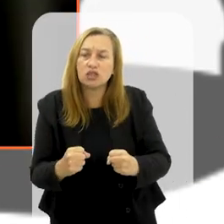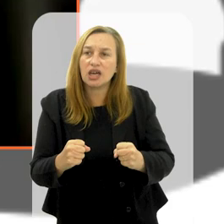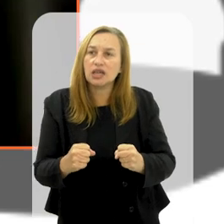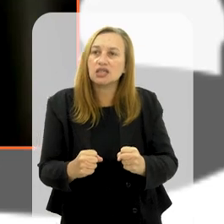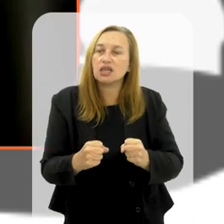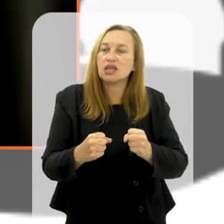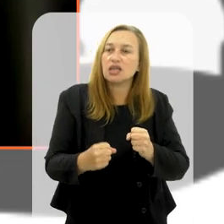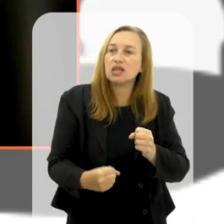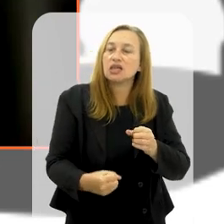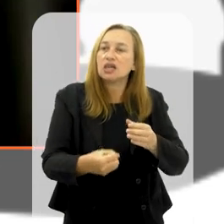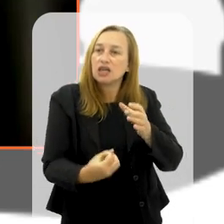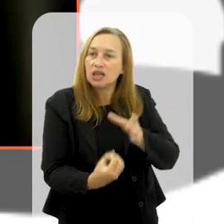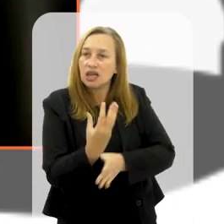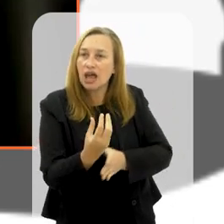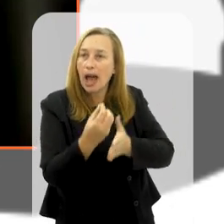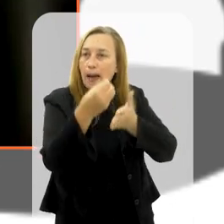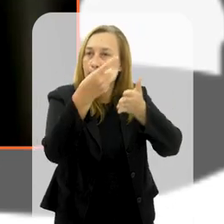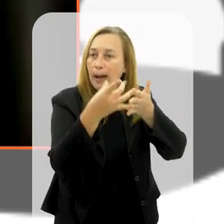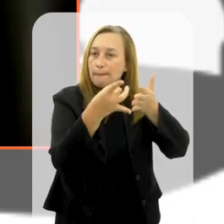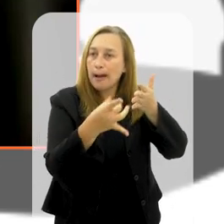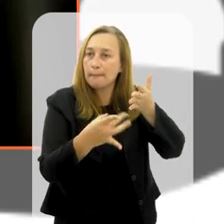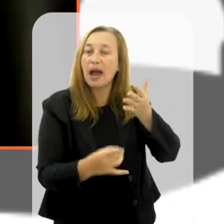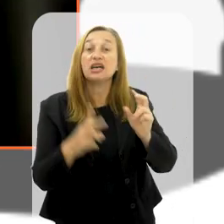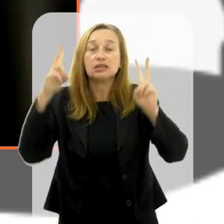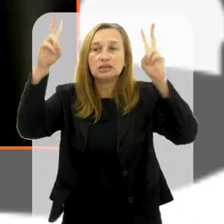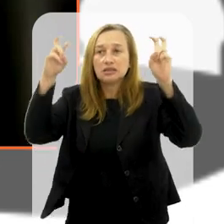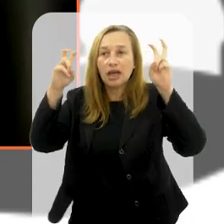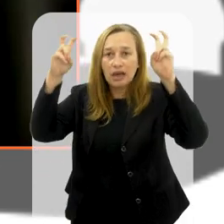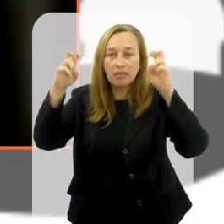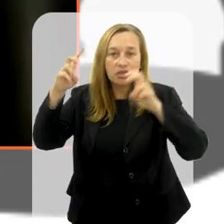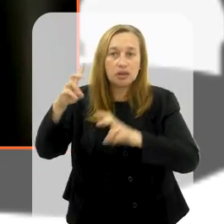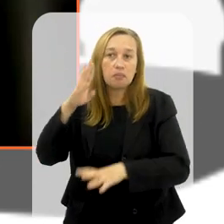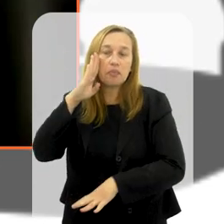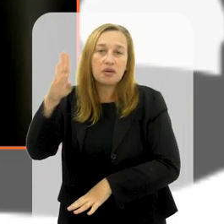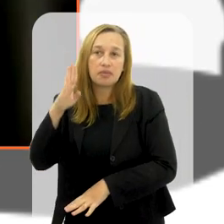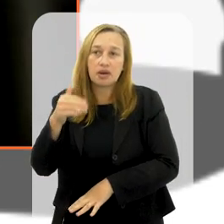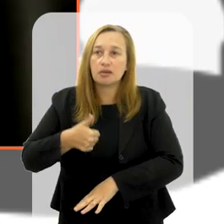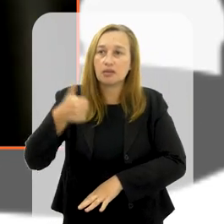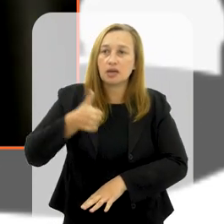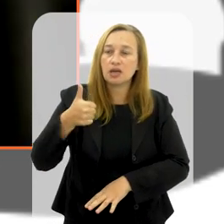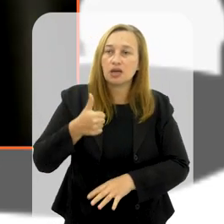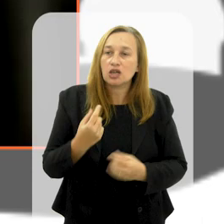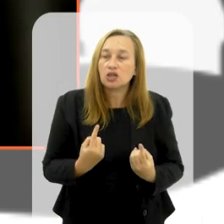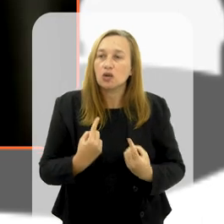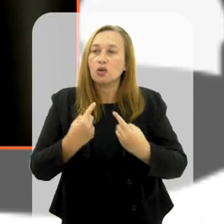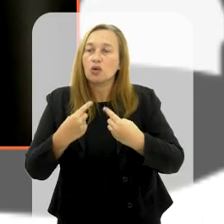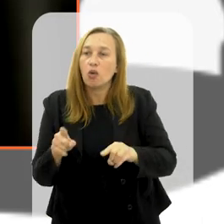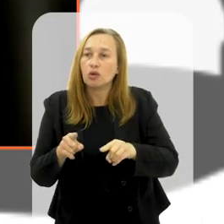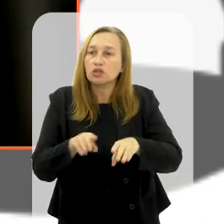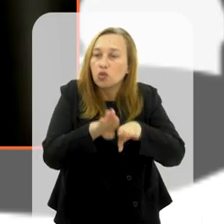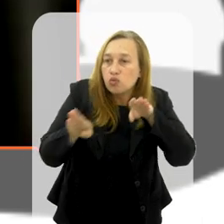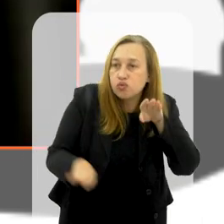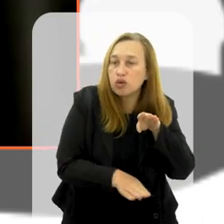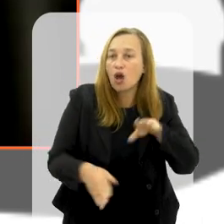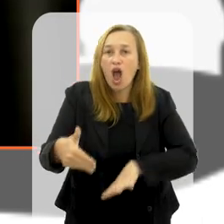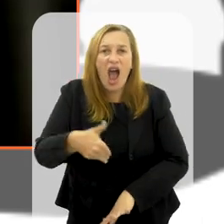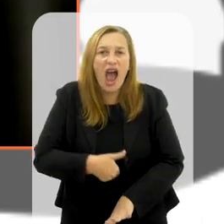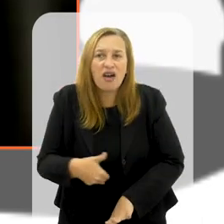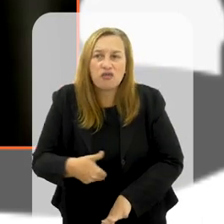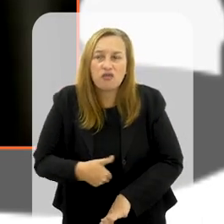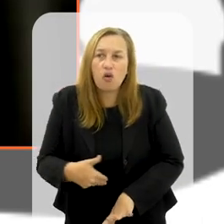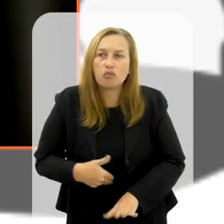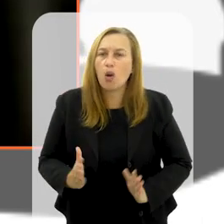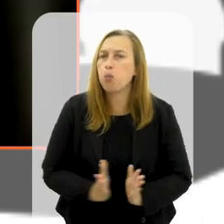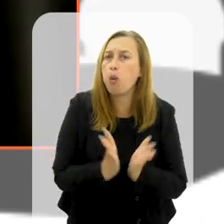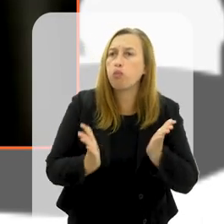de colocar a agenda. Então, o Brasil colocou os três temas prioritários, o combate às desigualdades, à fome